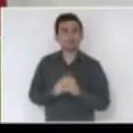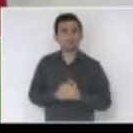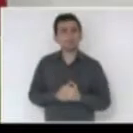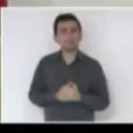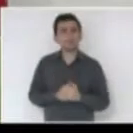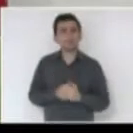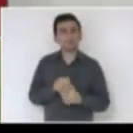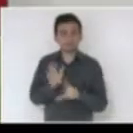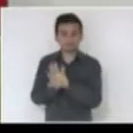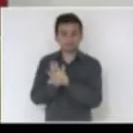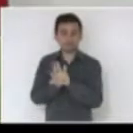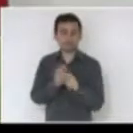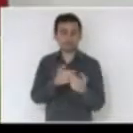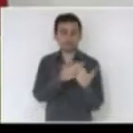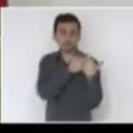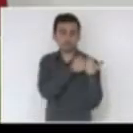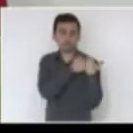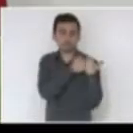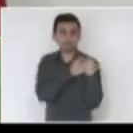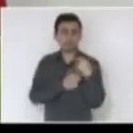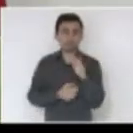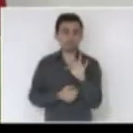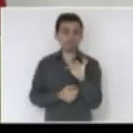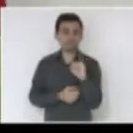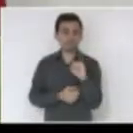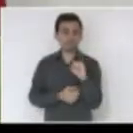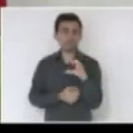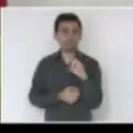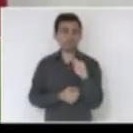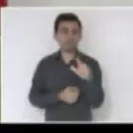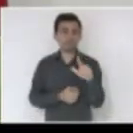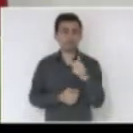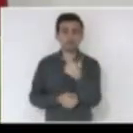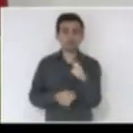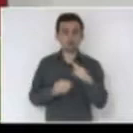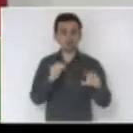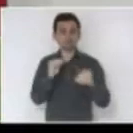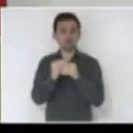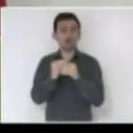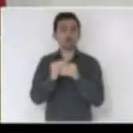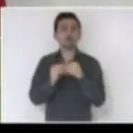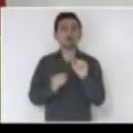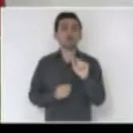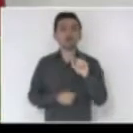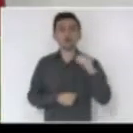Na Lei de Responsabilidade Fiscal não estão incluídos Banco Central,